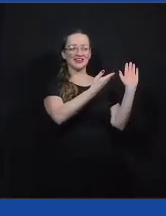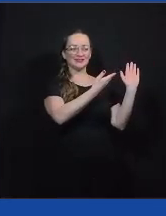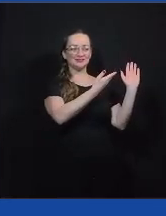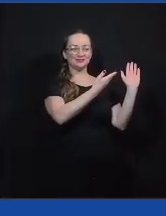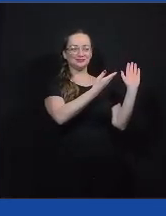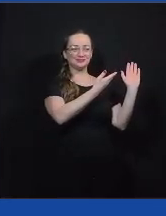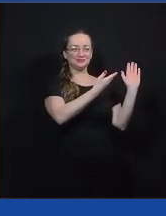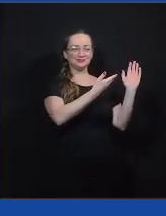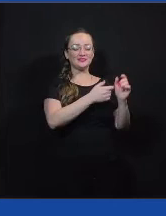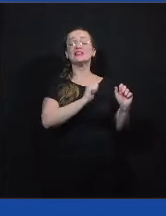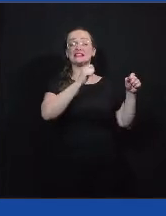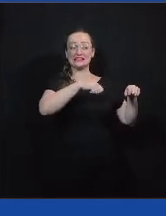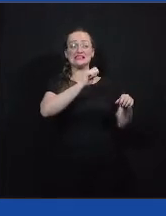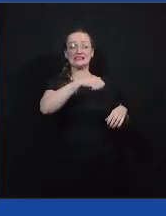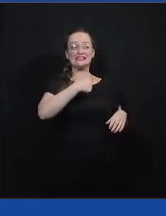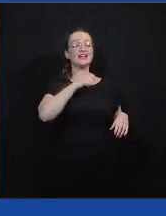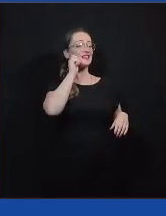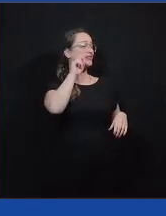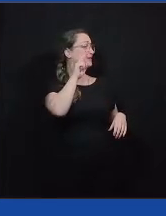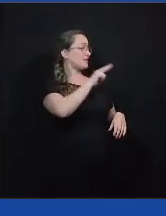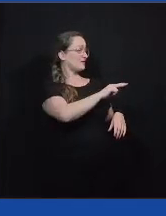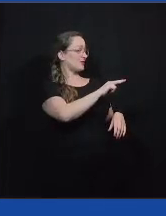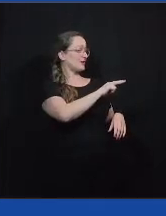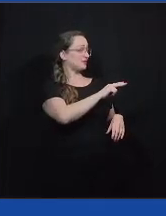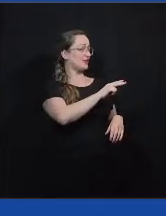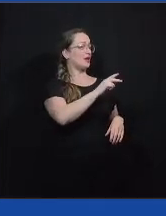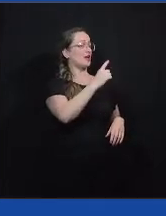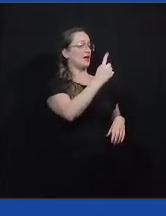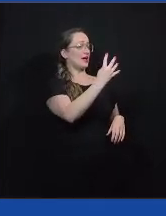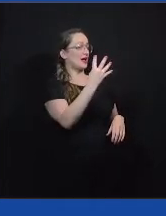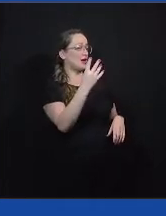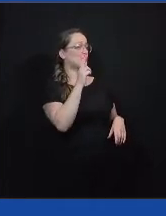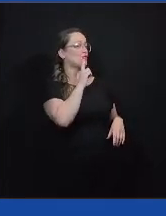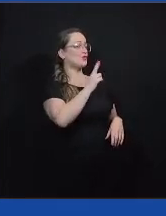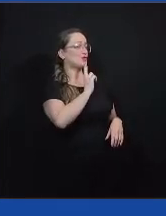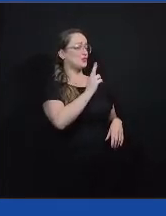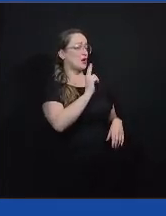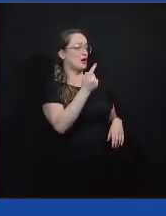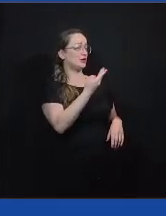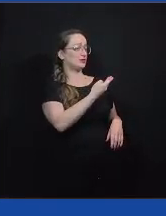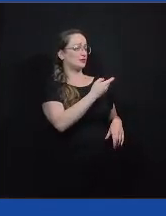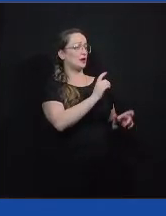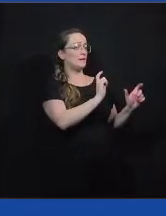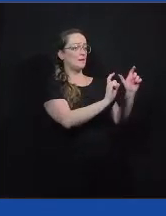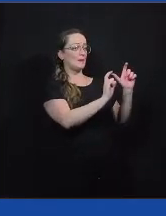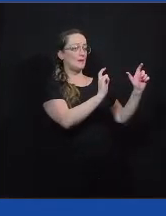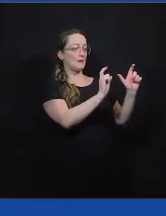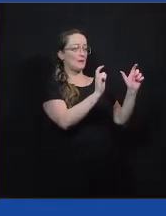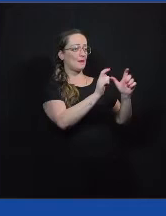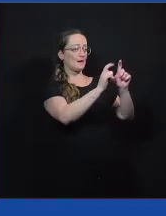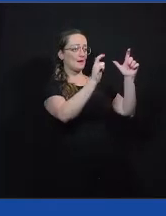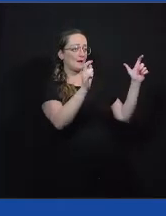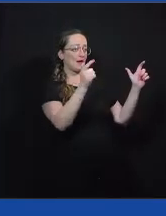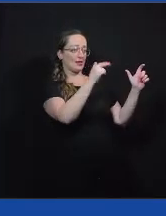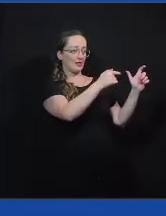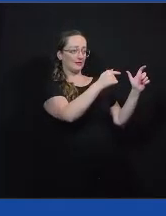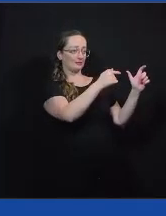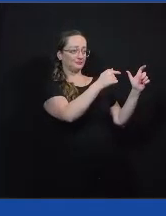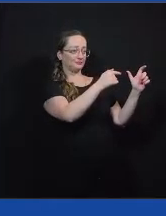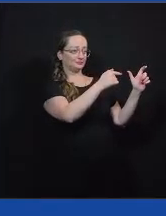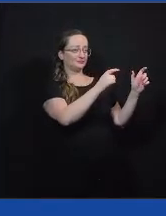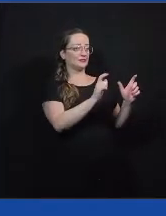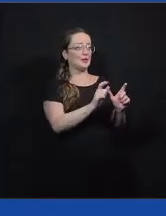Sim, está aparecendo. Ó, 14 respostas aqui. E olha as palavras que mais surgiram. A maior de todas